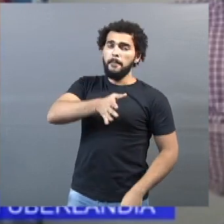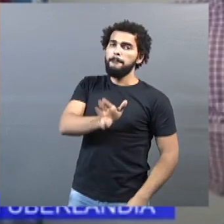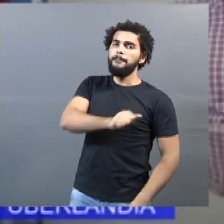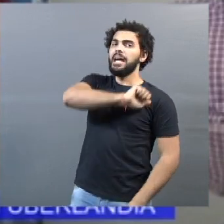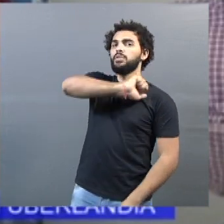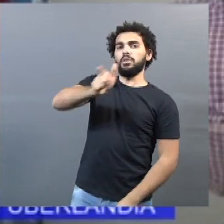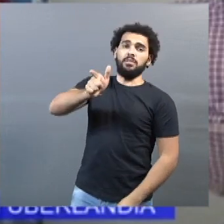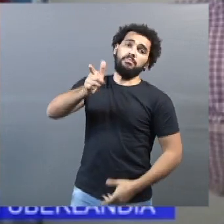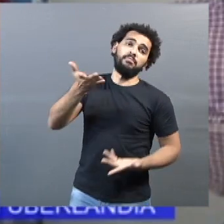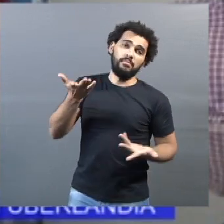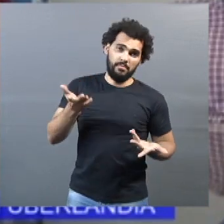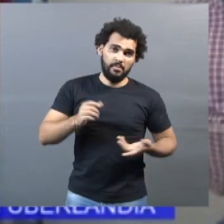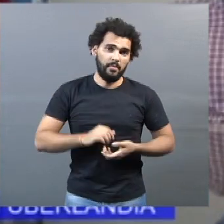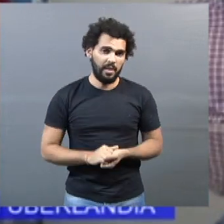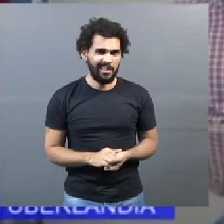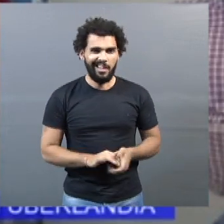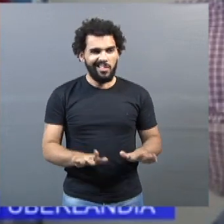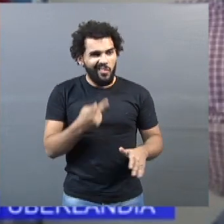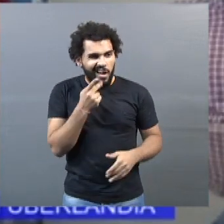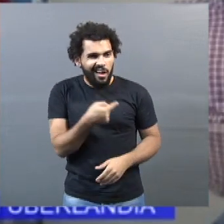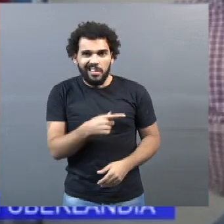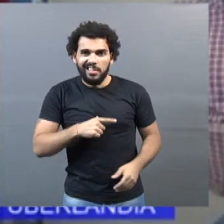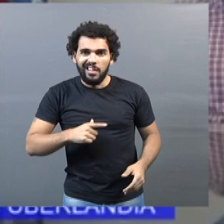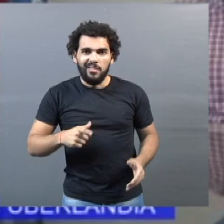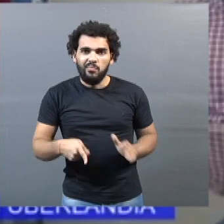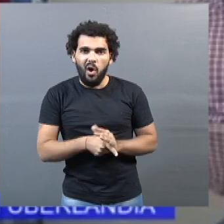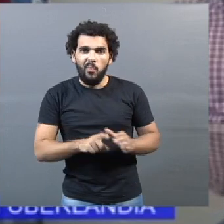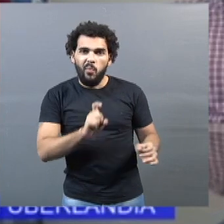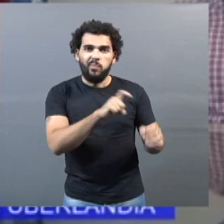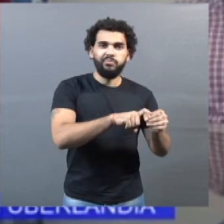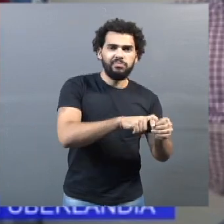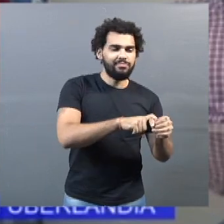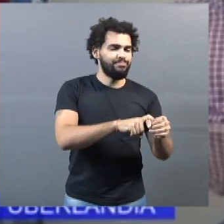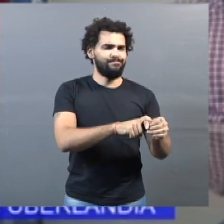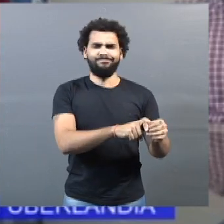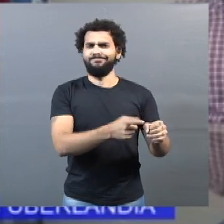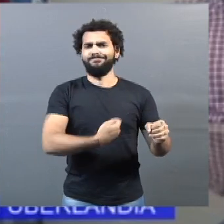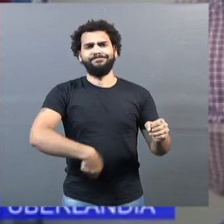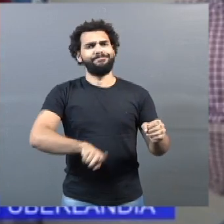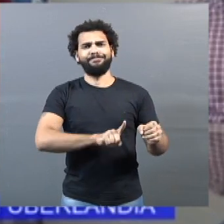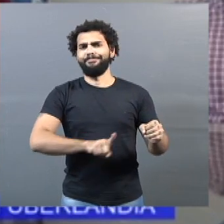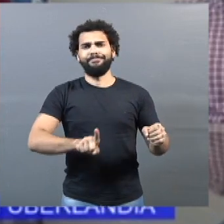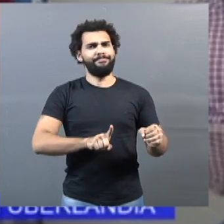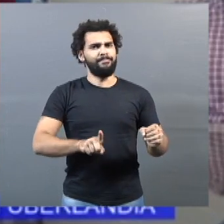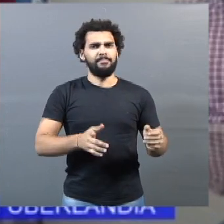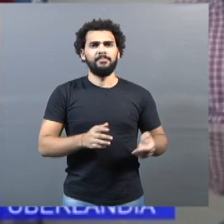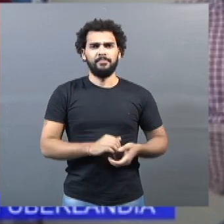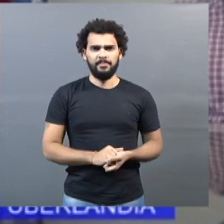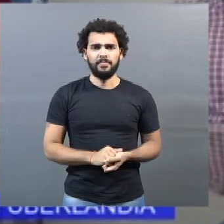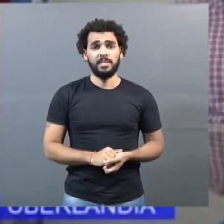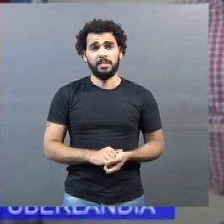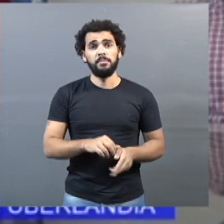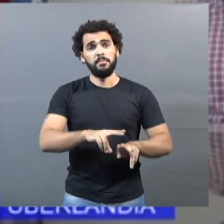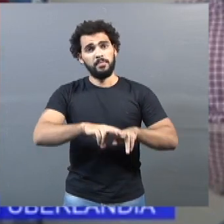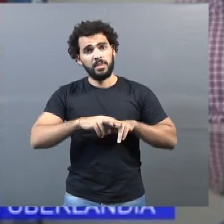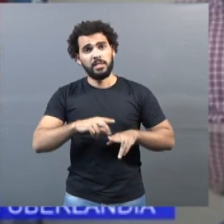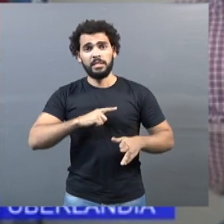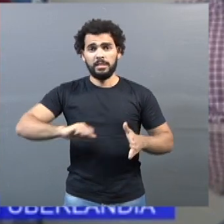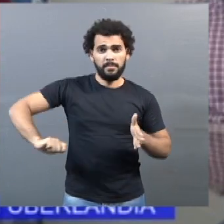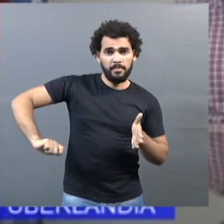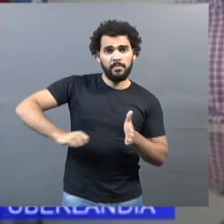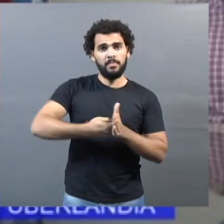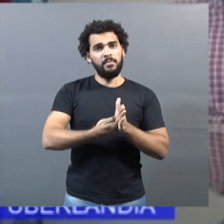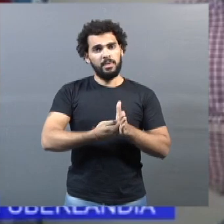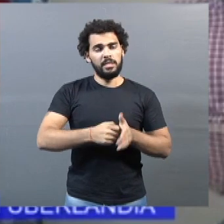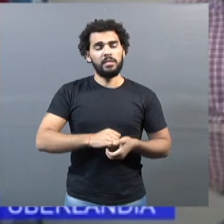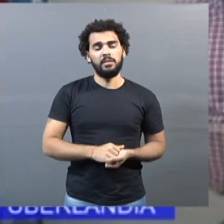Por isso, entrei com esse desembargo declaratório, vamos aguardar. Eu vou lutar para que a